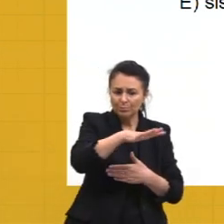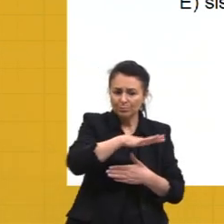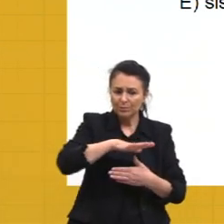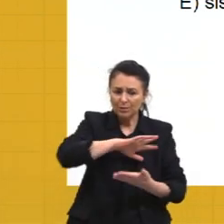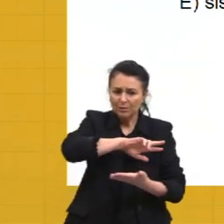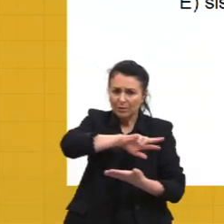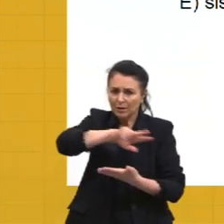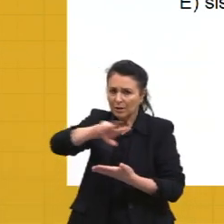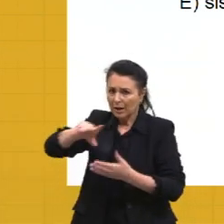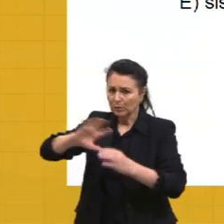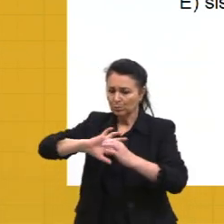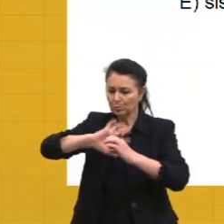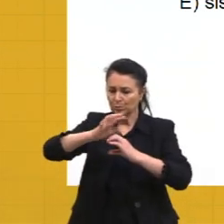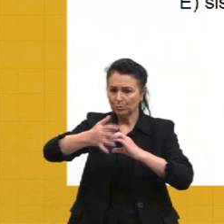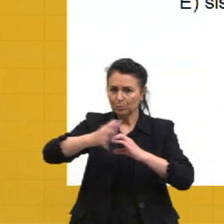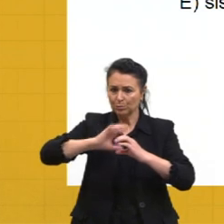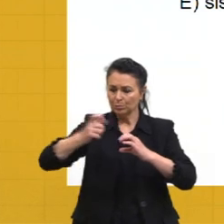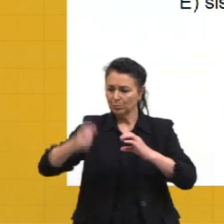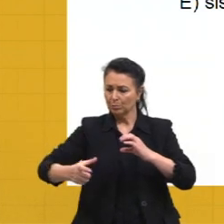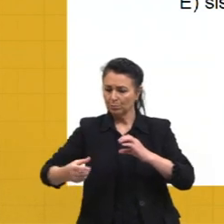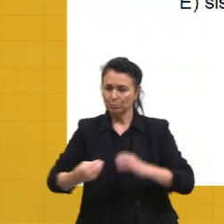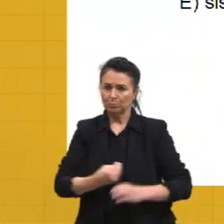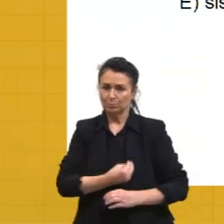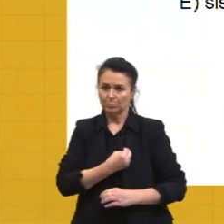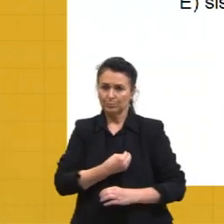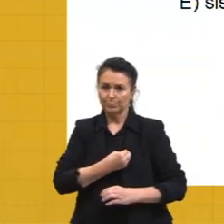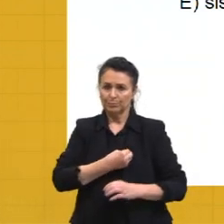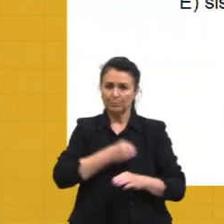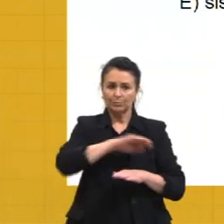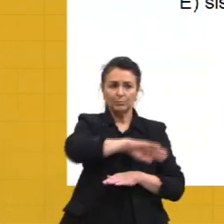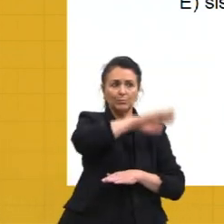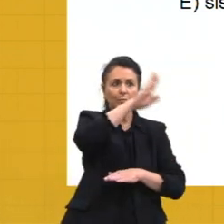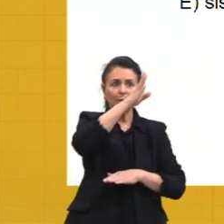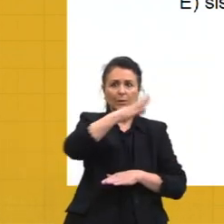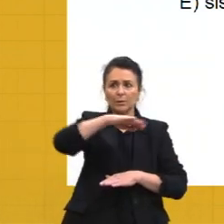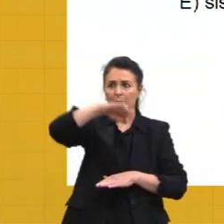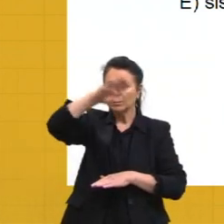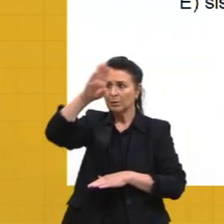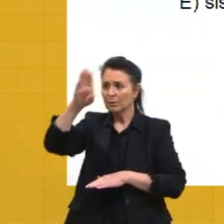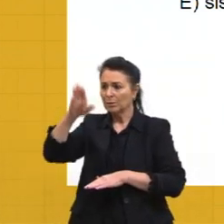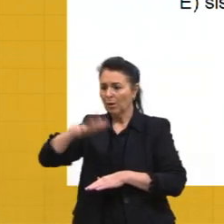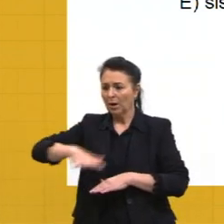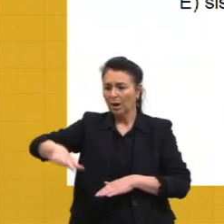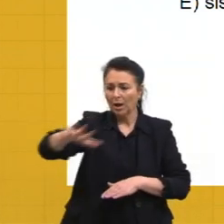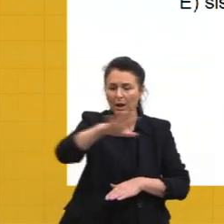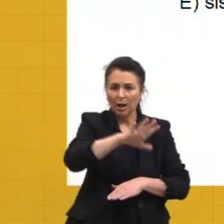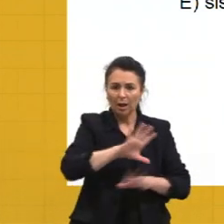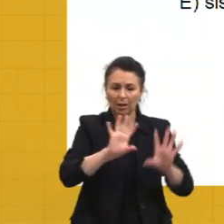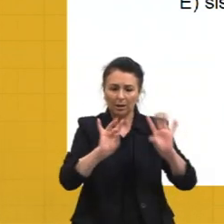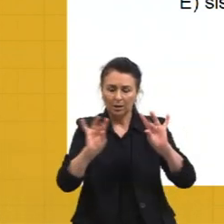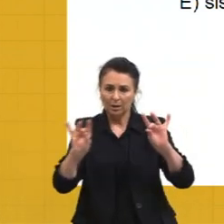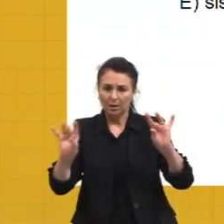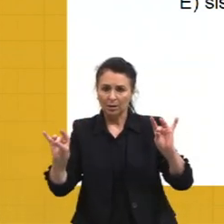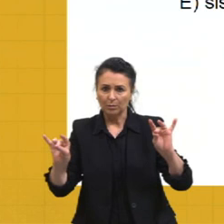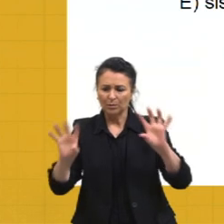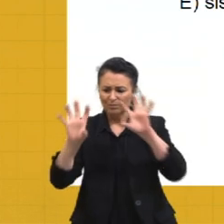hábitats, tais como montanhas altas, pântanos, desertos e solos arenosos.